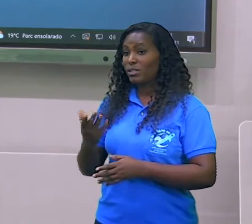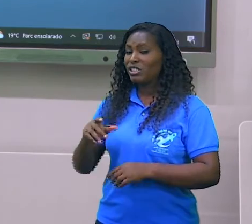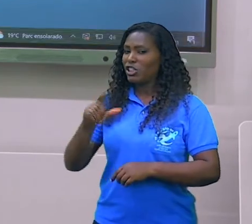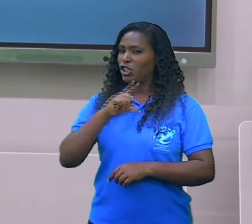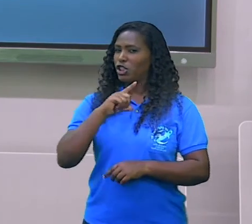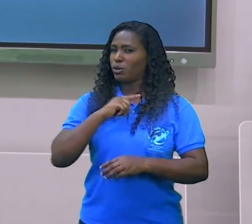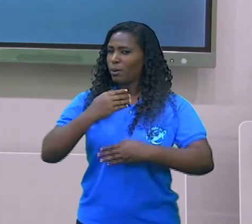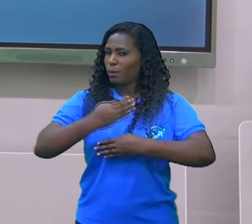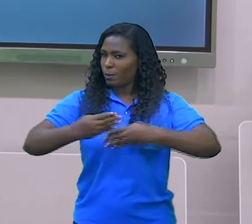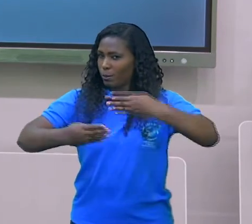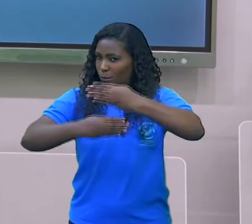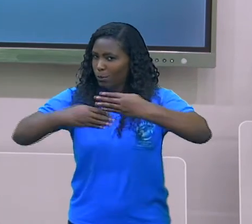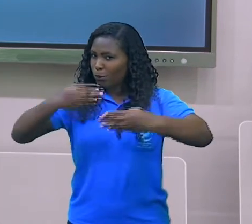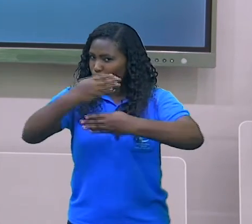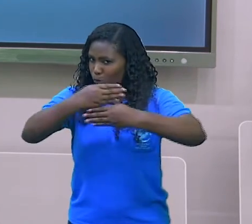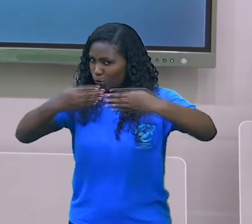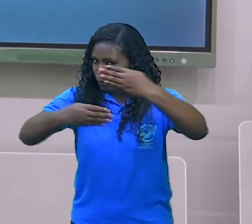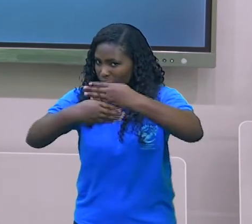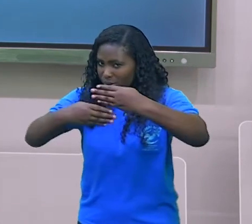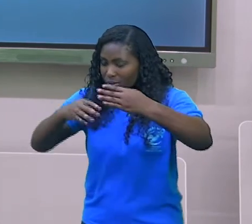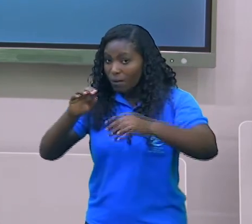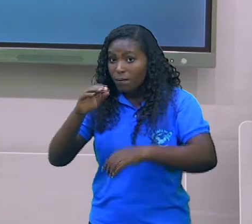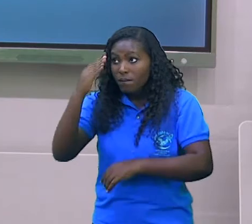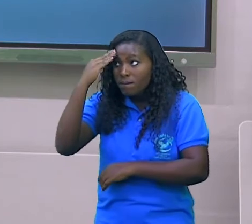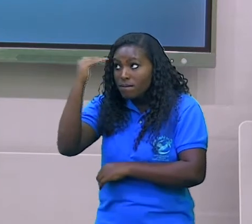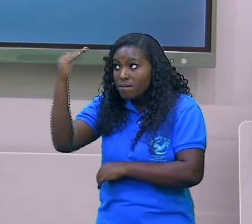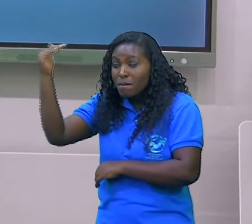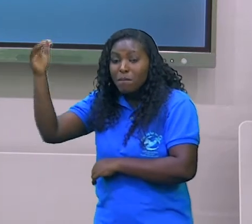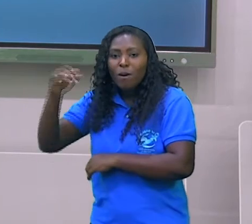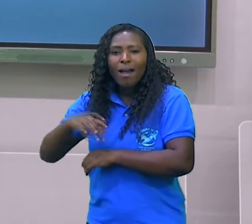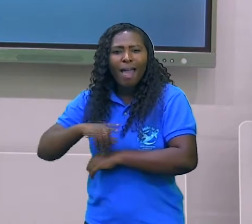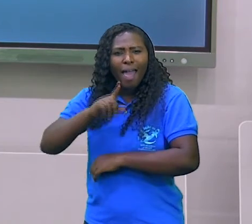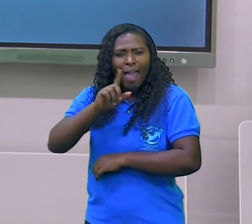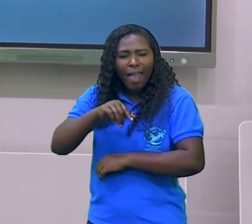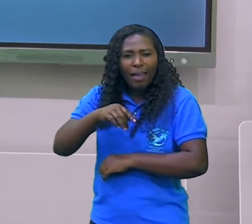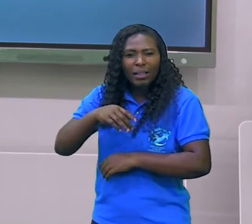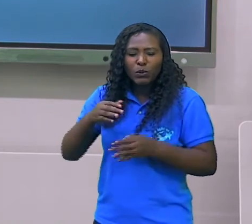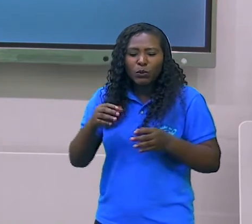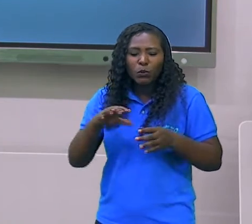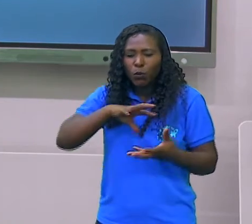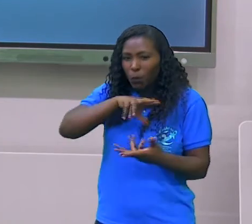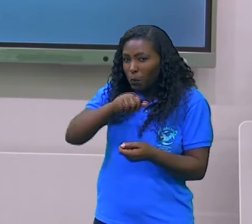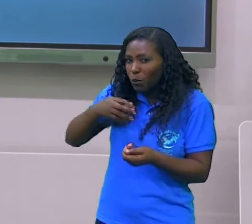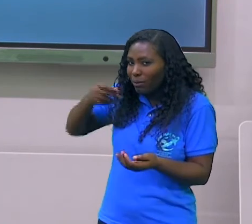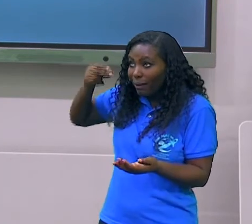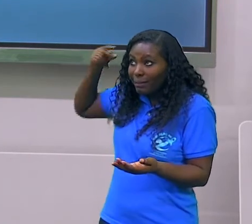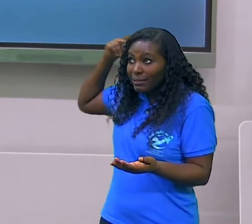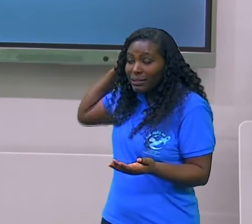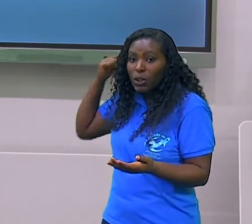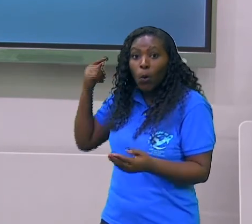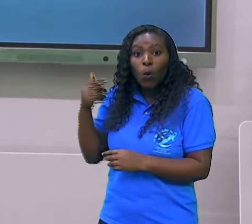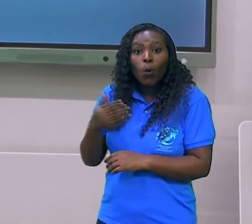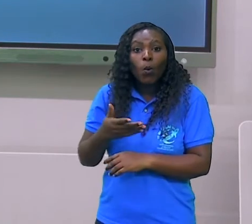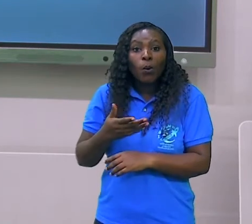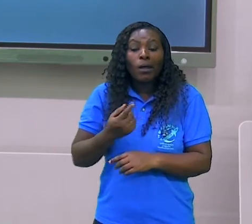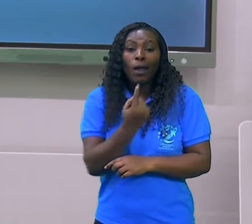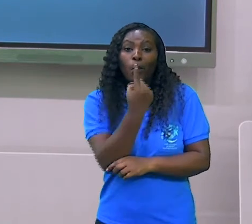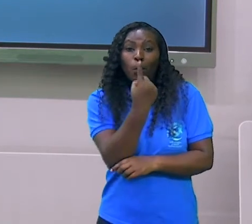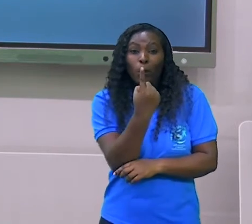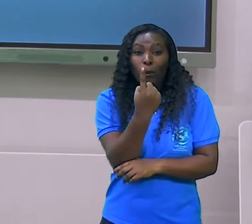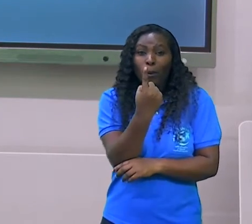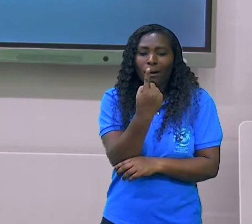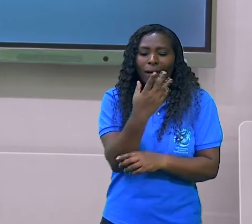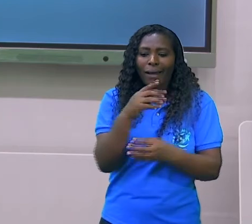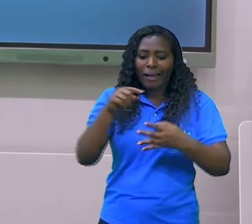Alexandria, uma das sete maravilhas do mundo antigo, localizado em frente à cidade, na ilha de Faros e o altar de